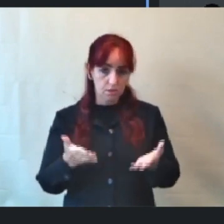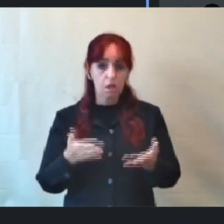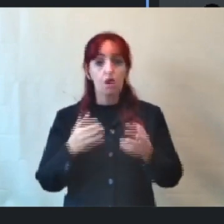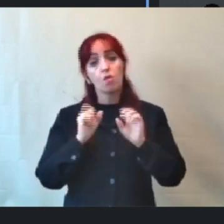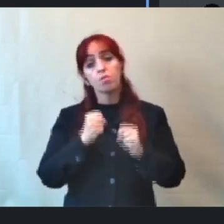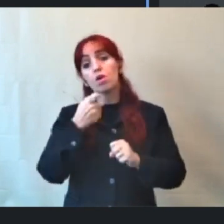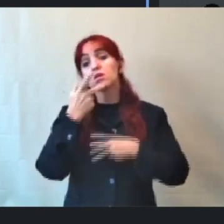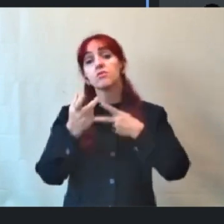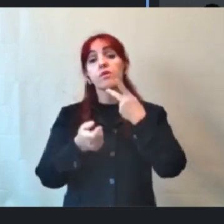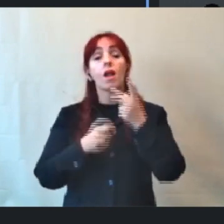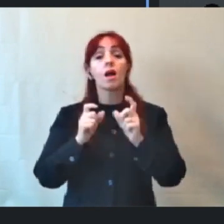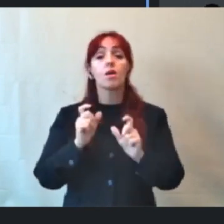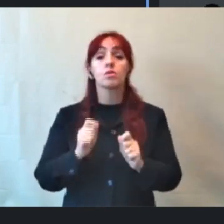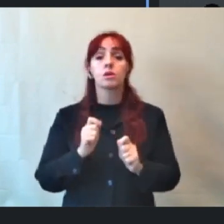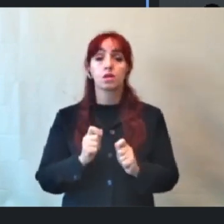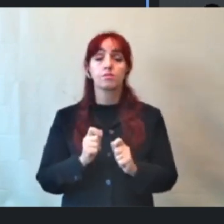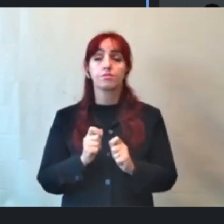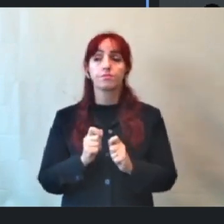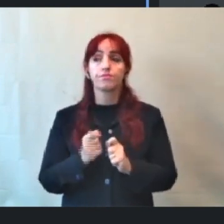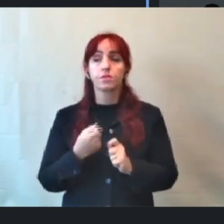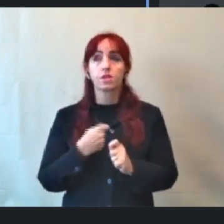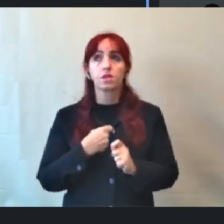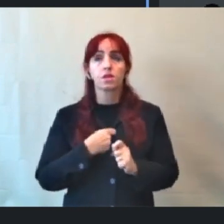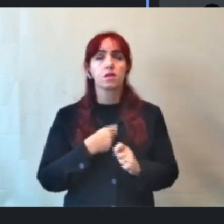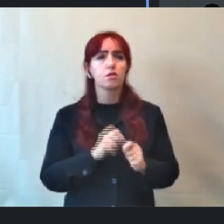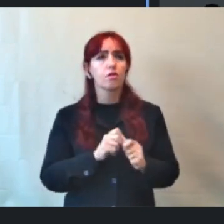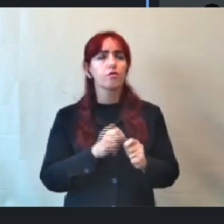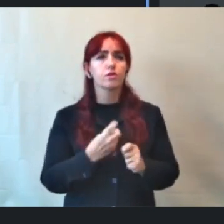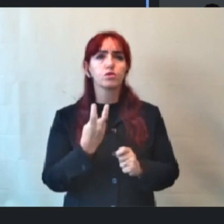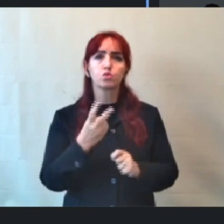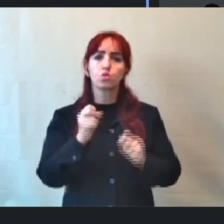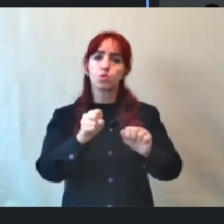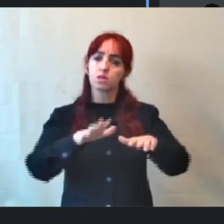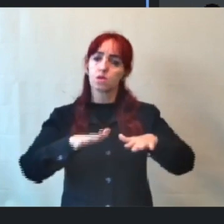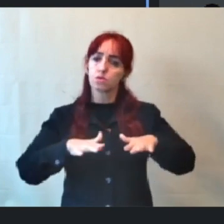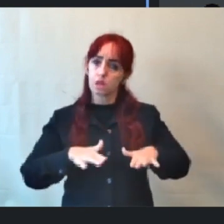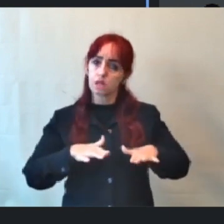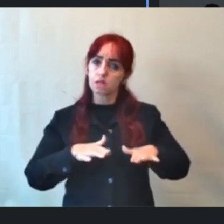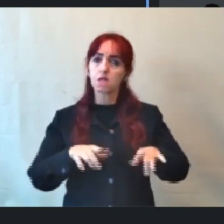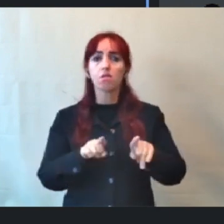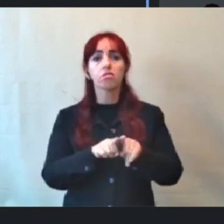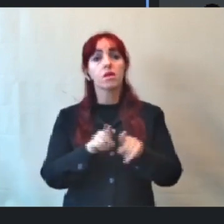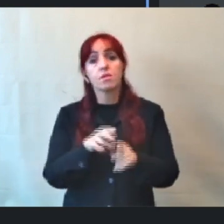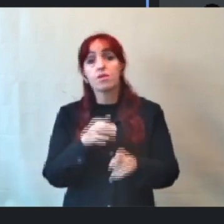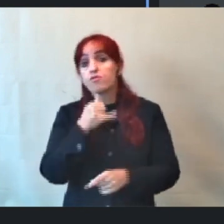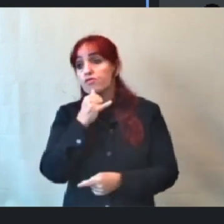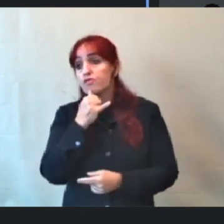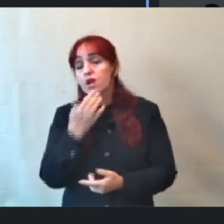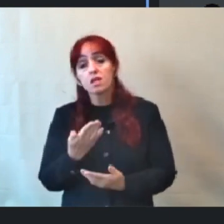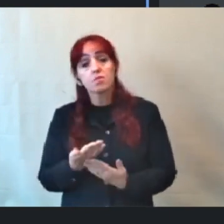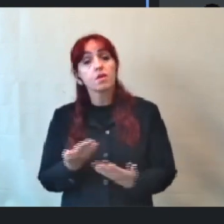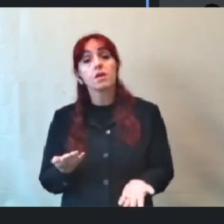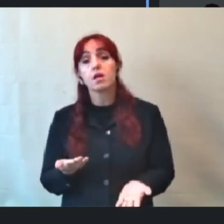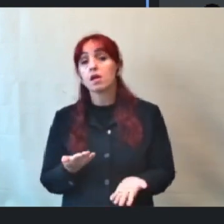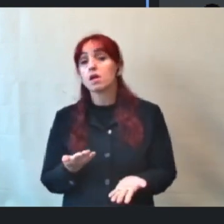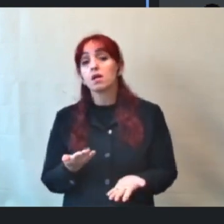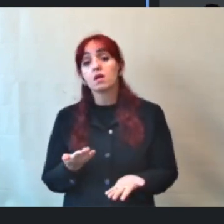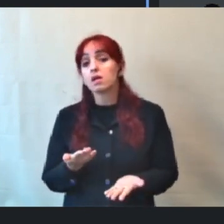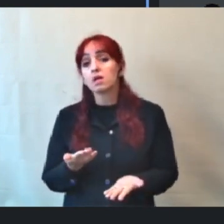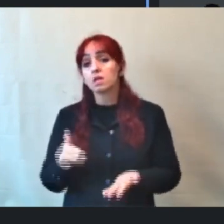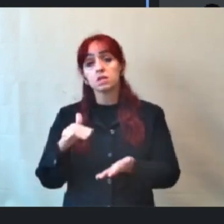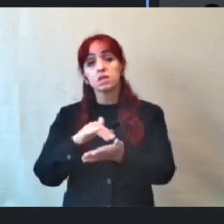seguinte, eu fiz duas audiências públicas que infelizmente eu não consegui ter a participação de alguns